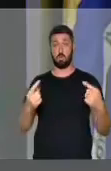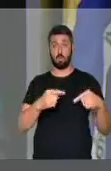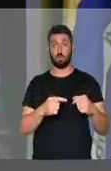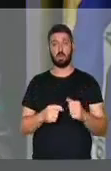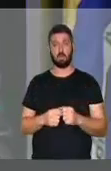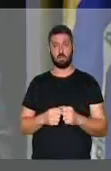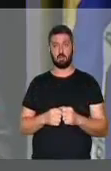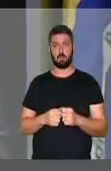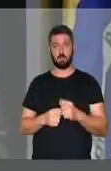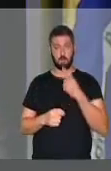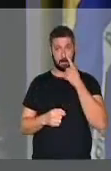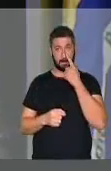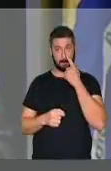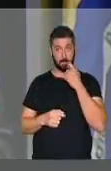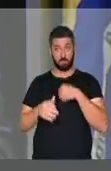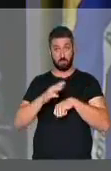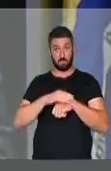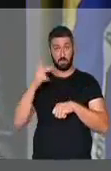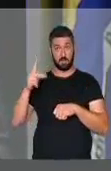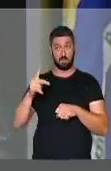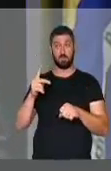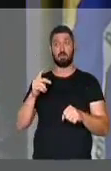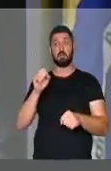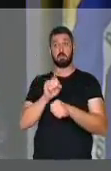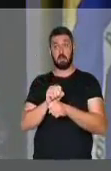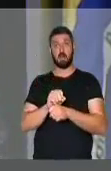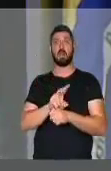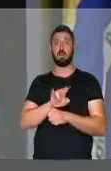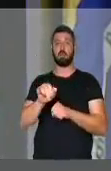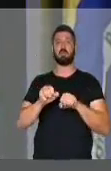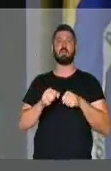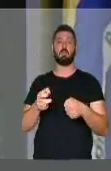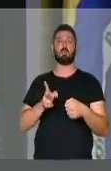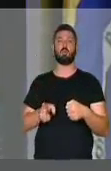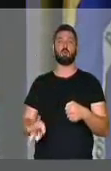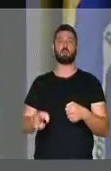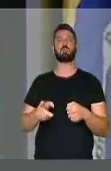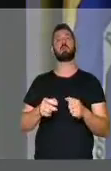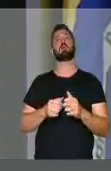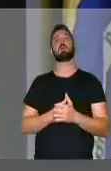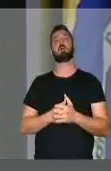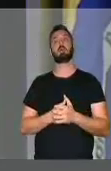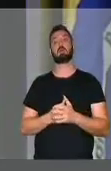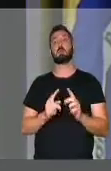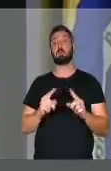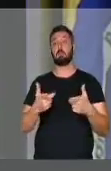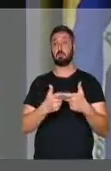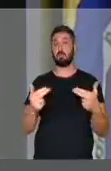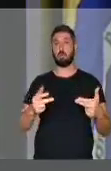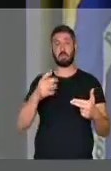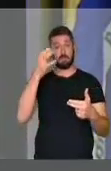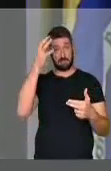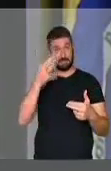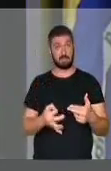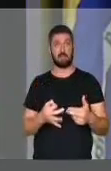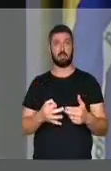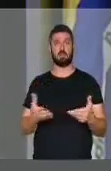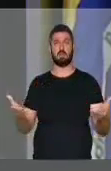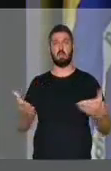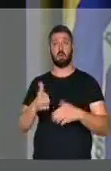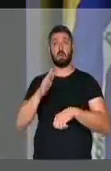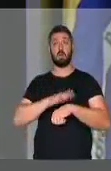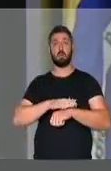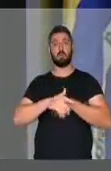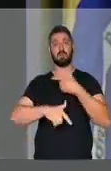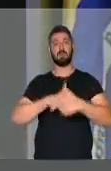contrário, depois que terminar o mandato dele, ele vai continuar se defendendo e vai poder se defender. Mas uma coisa é certa. Agora é